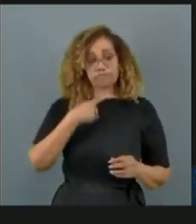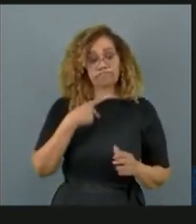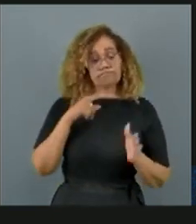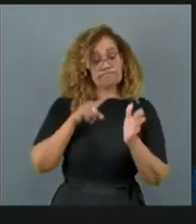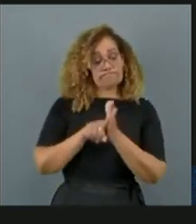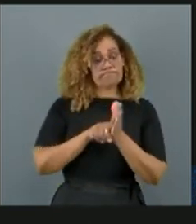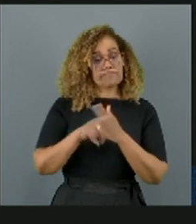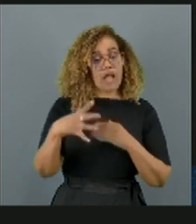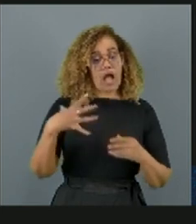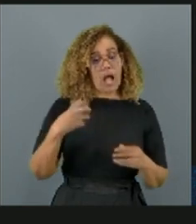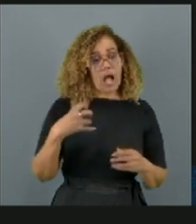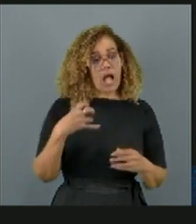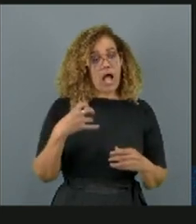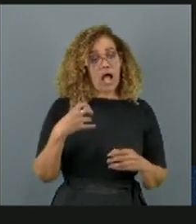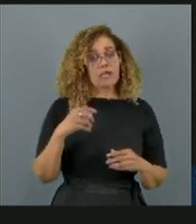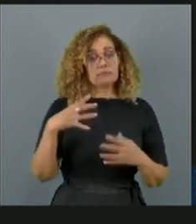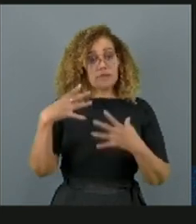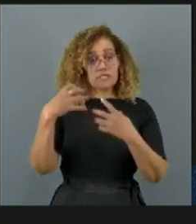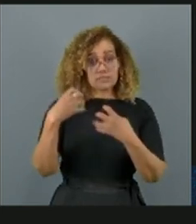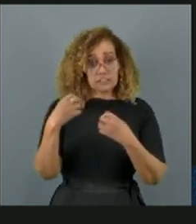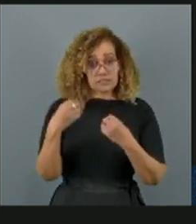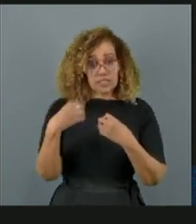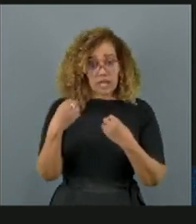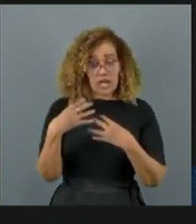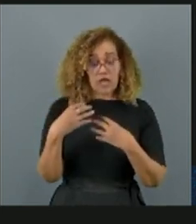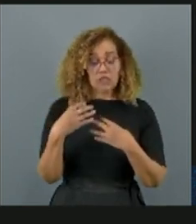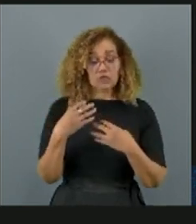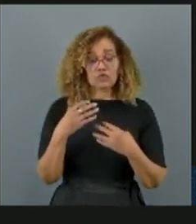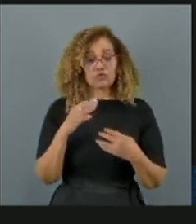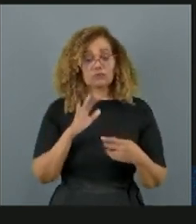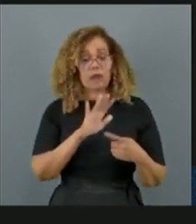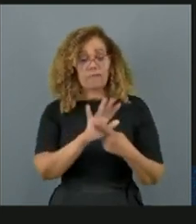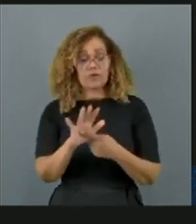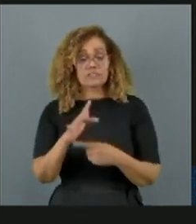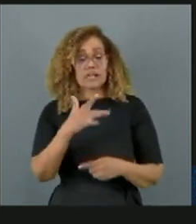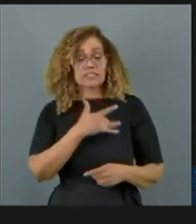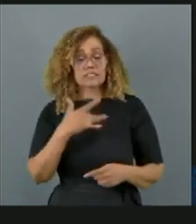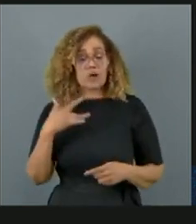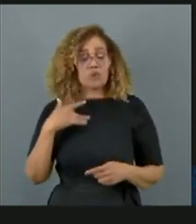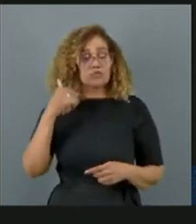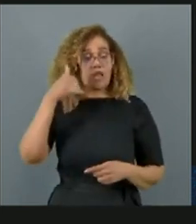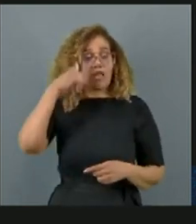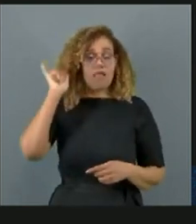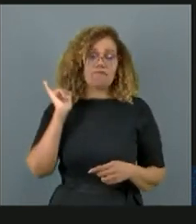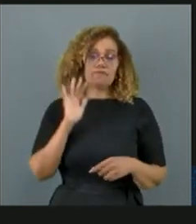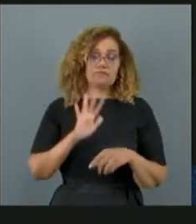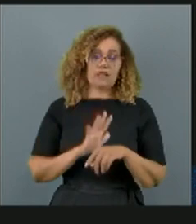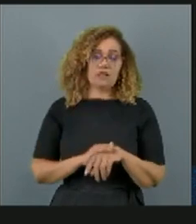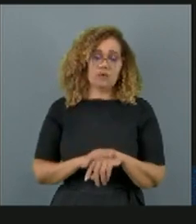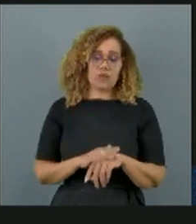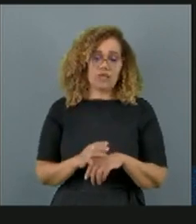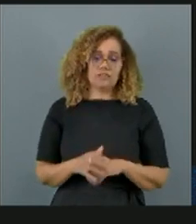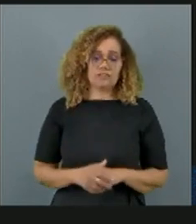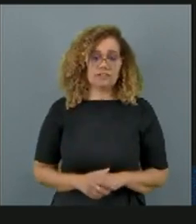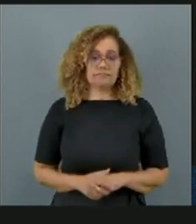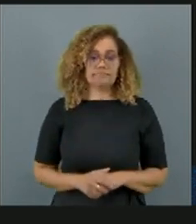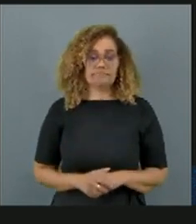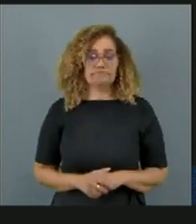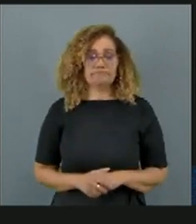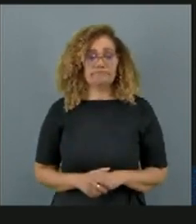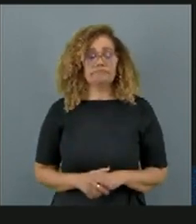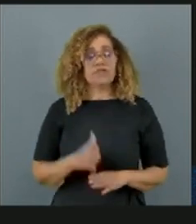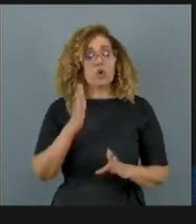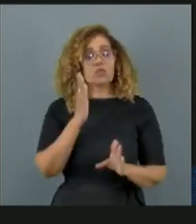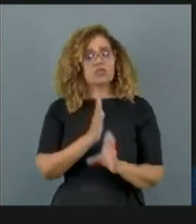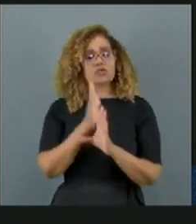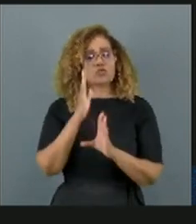ensinando a promover saúde e prevenir doenças. E nós falamos, descobriu que há